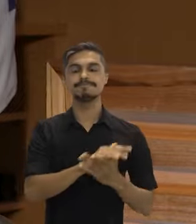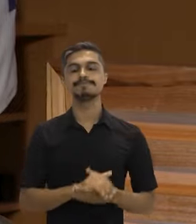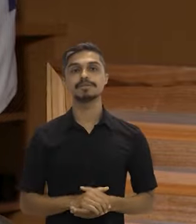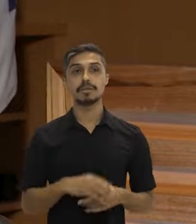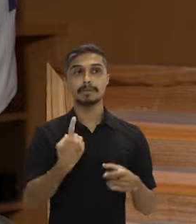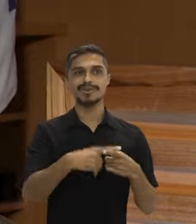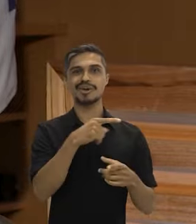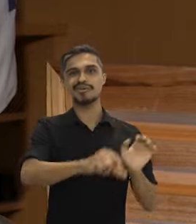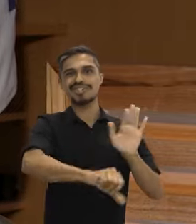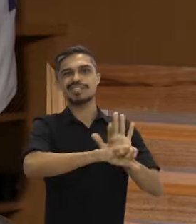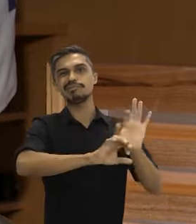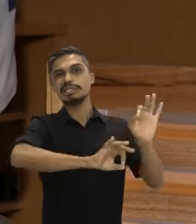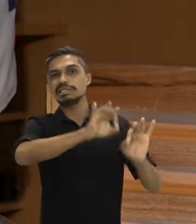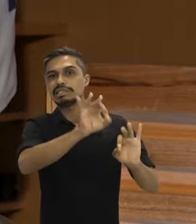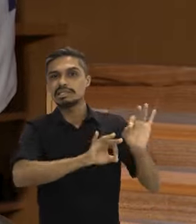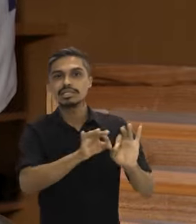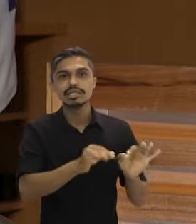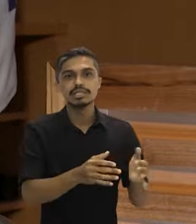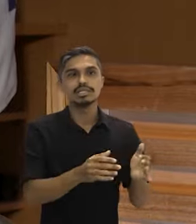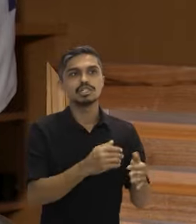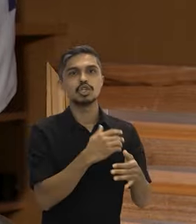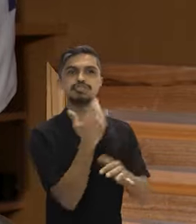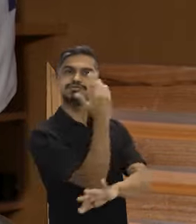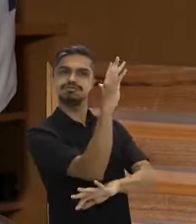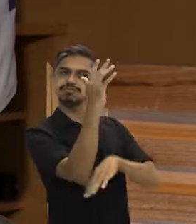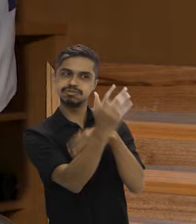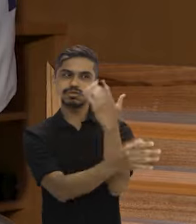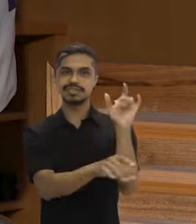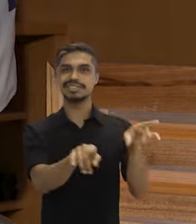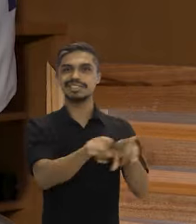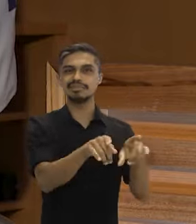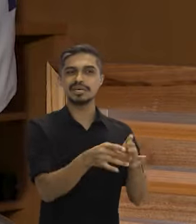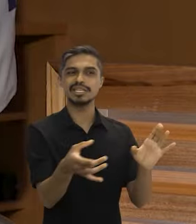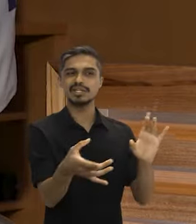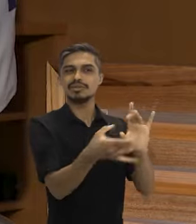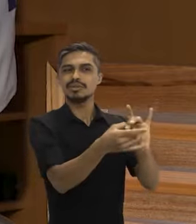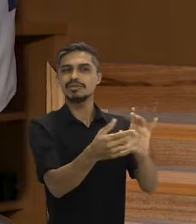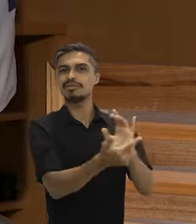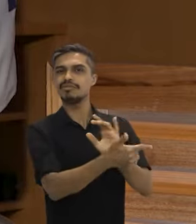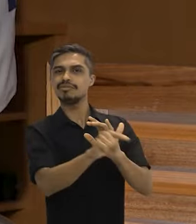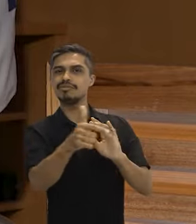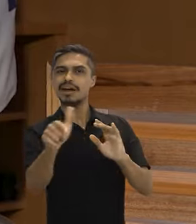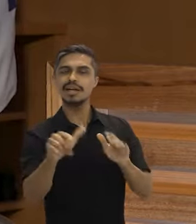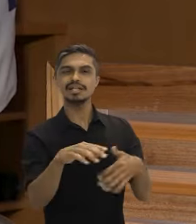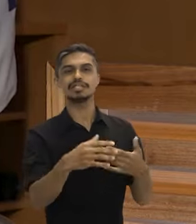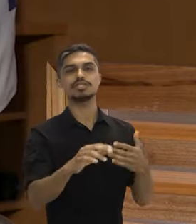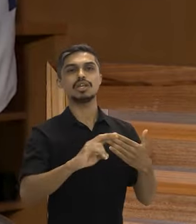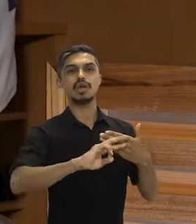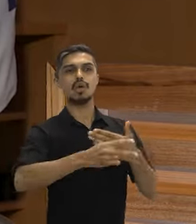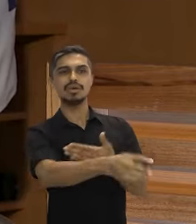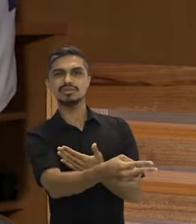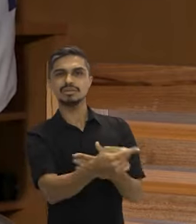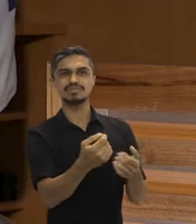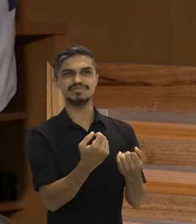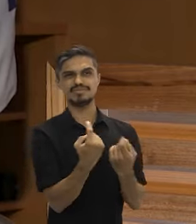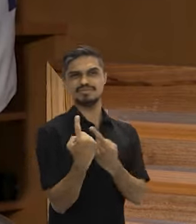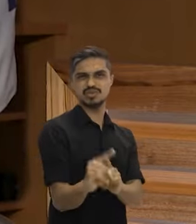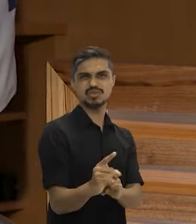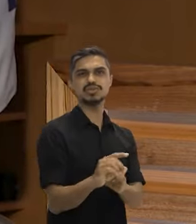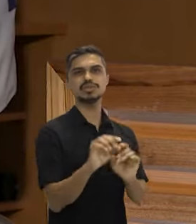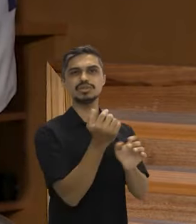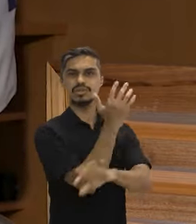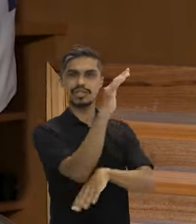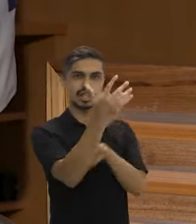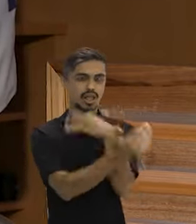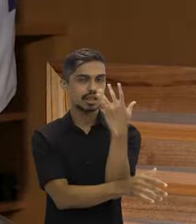do crime, que não é só ambiental, mas que é articulado com consequências devastadoras sobre o meio